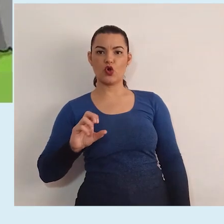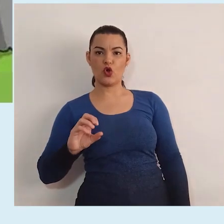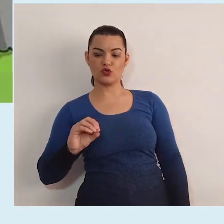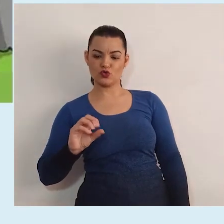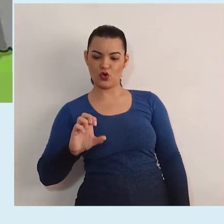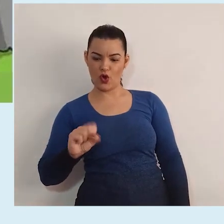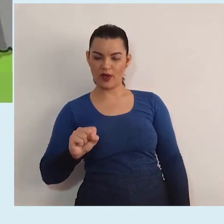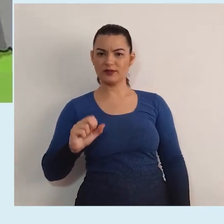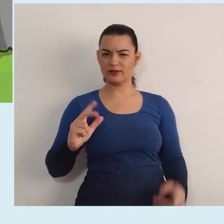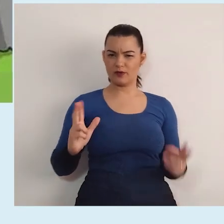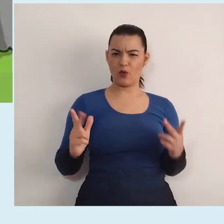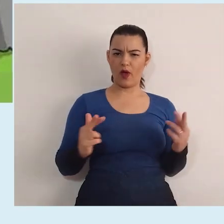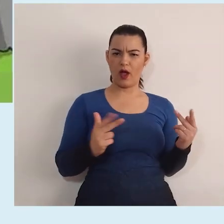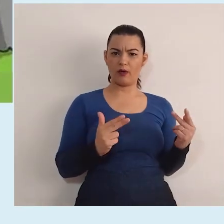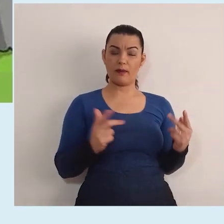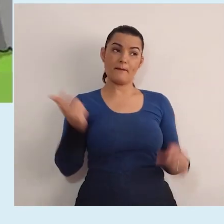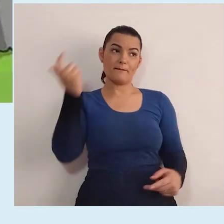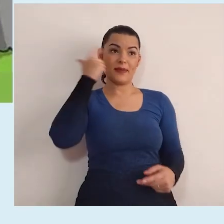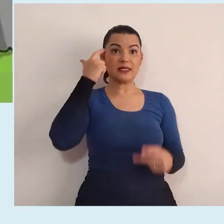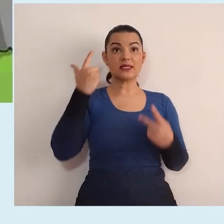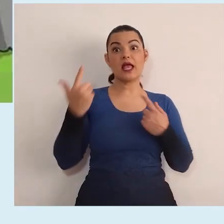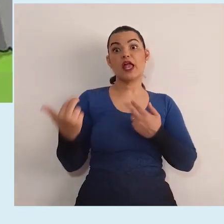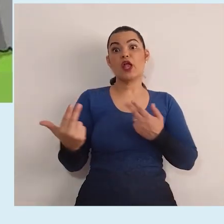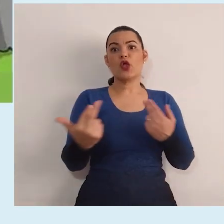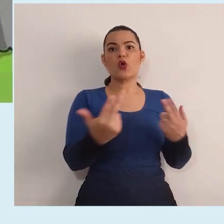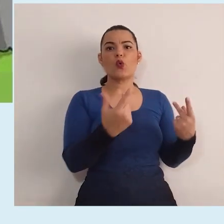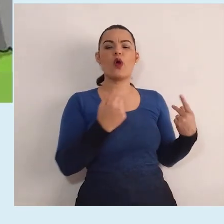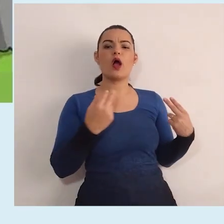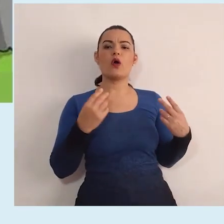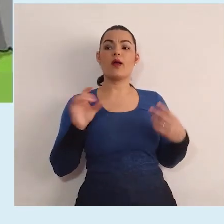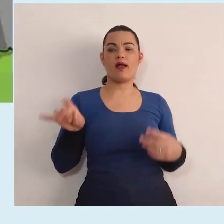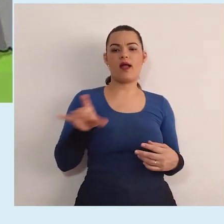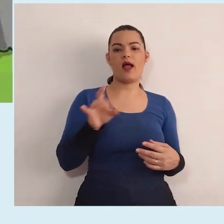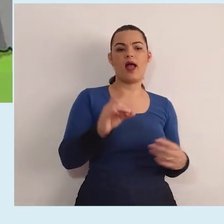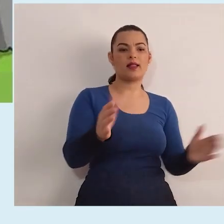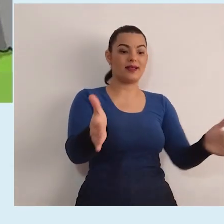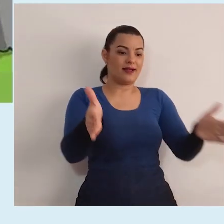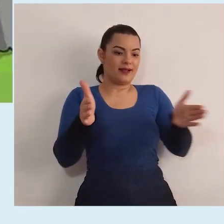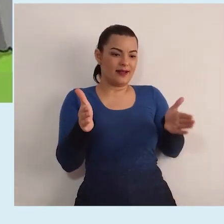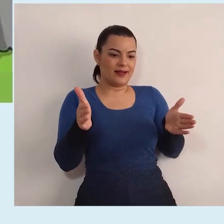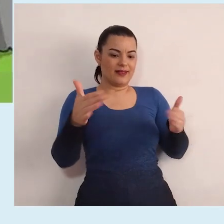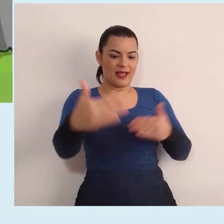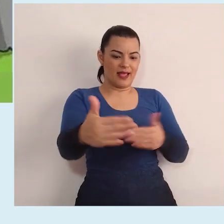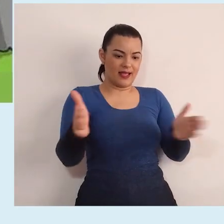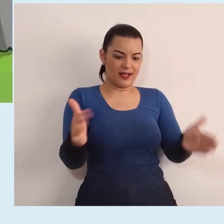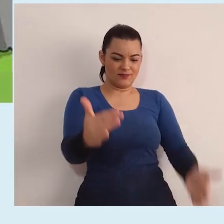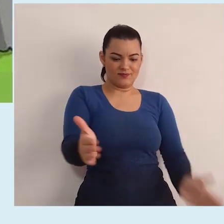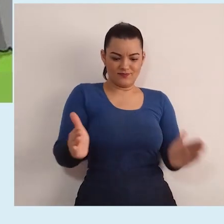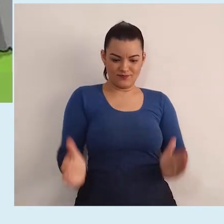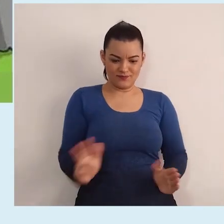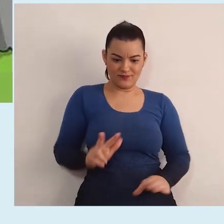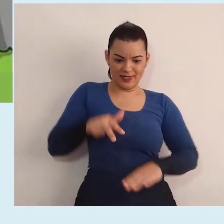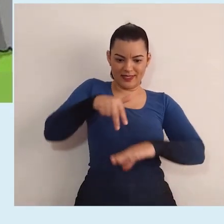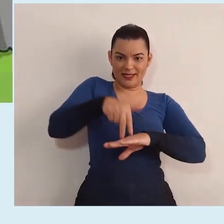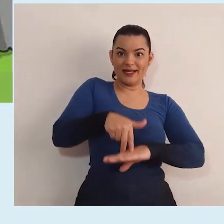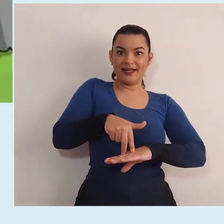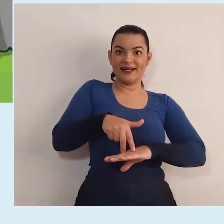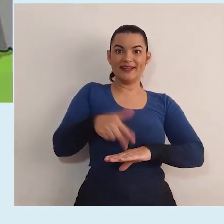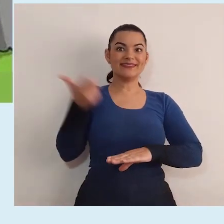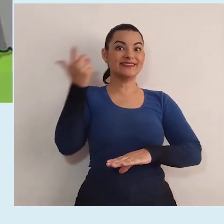pensando na igualdade, cada um ganhou um caixote. Mas, será que mesmo com o caixote,